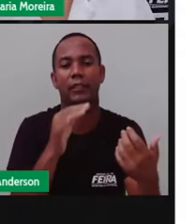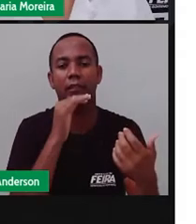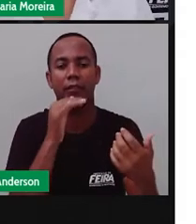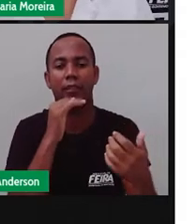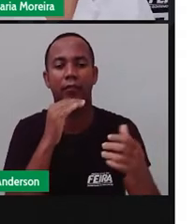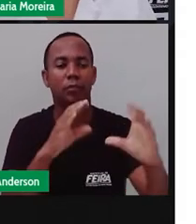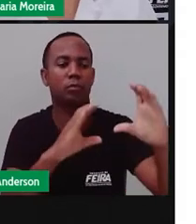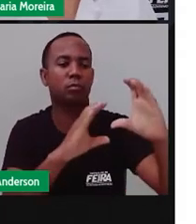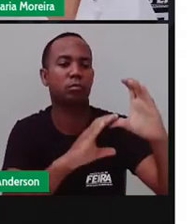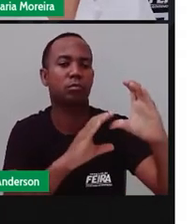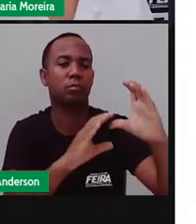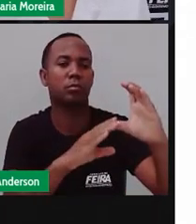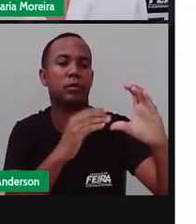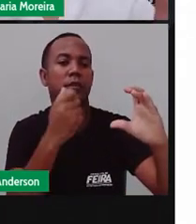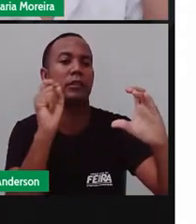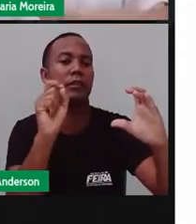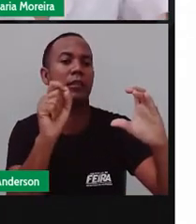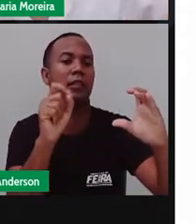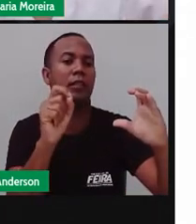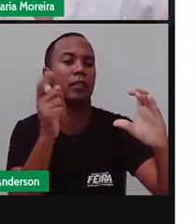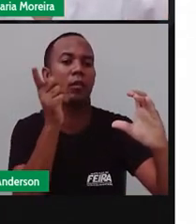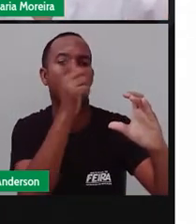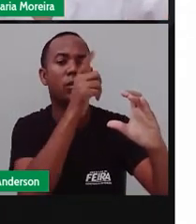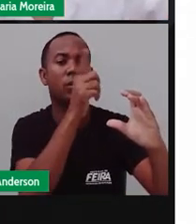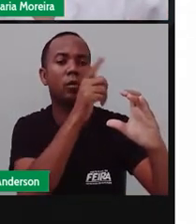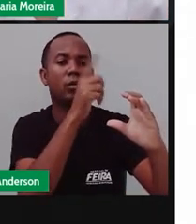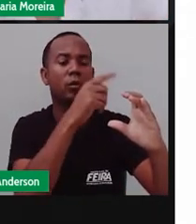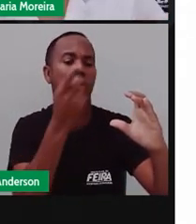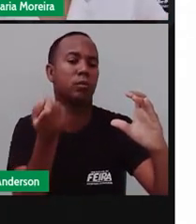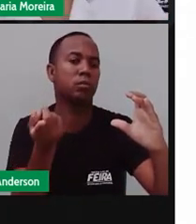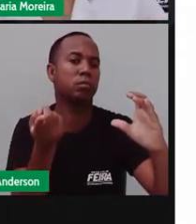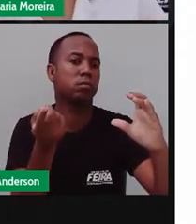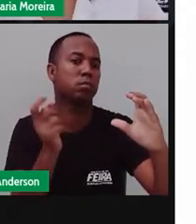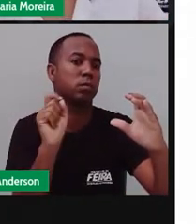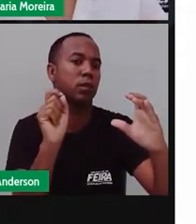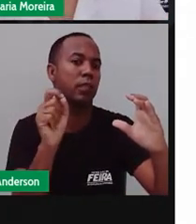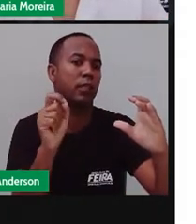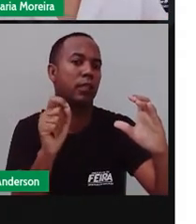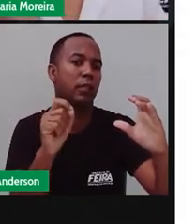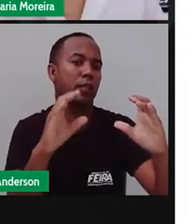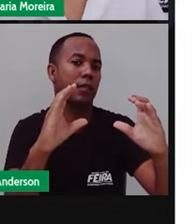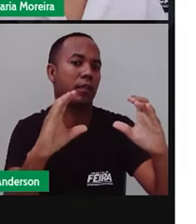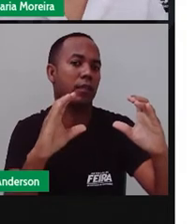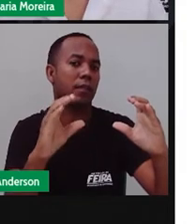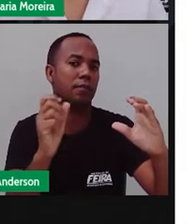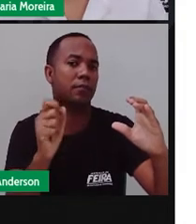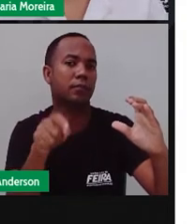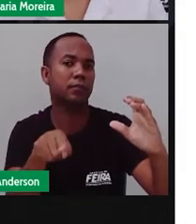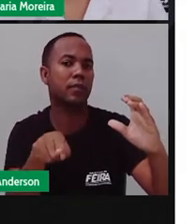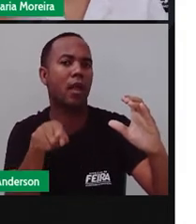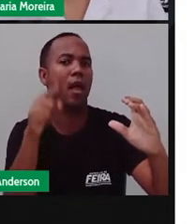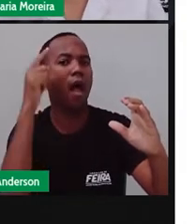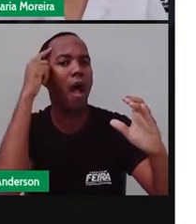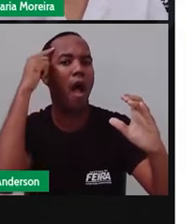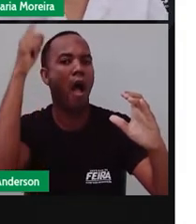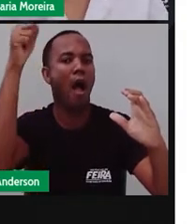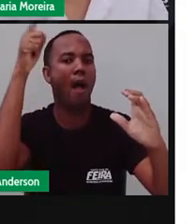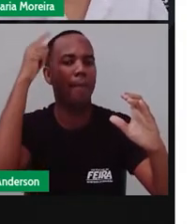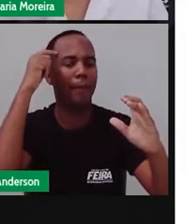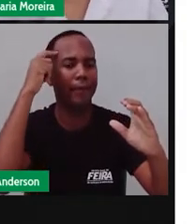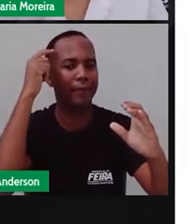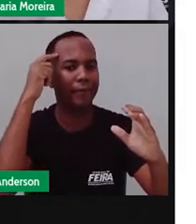Se eu disser, alto no cruzeiro. Hum, próximo ao cito de abastecimento. Não é isso? Então, automaticamente, você já